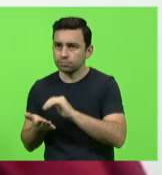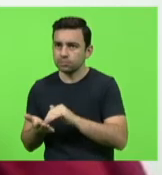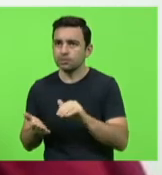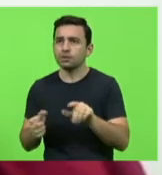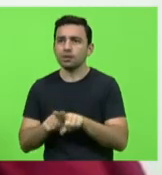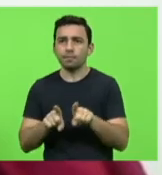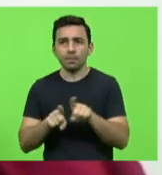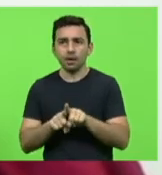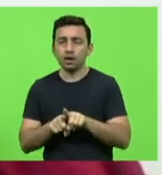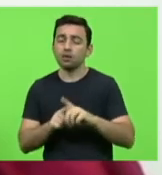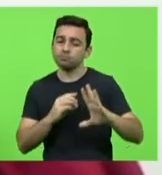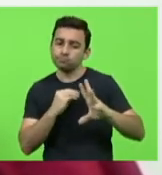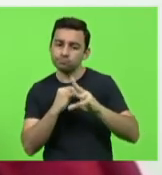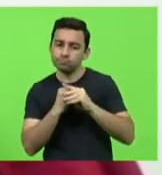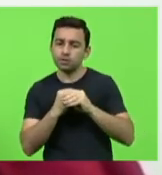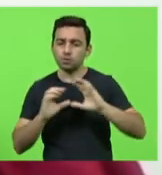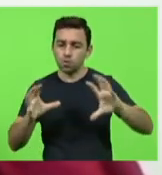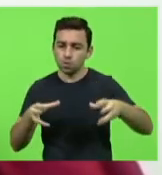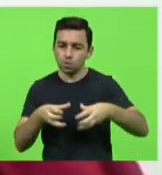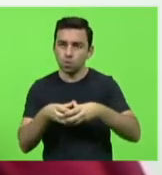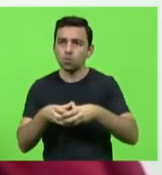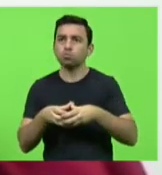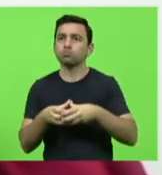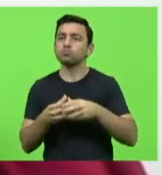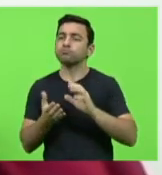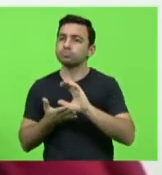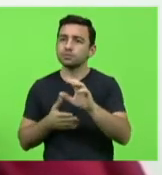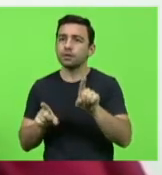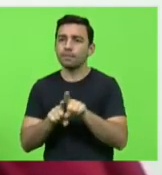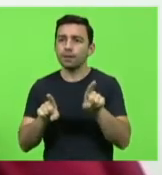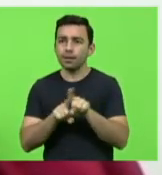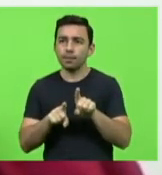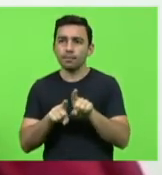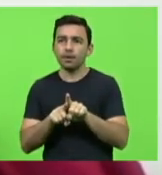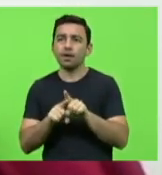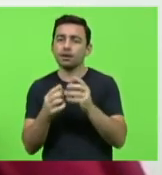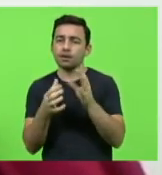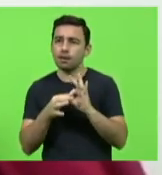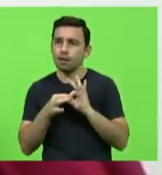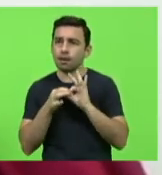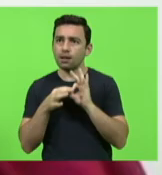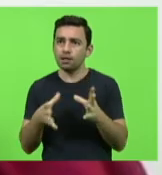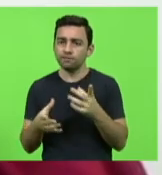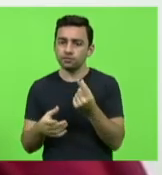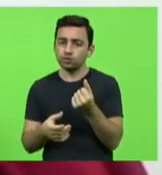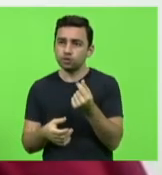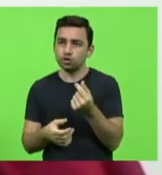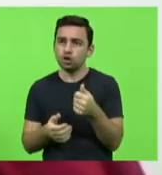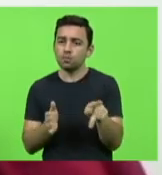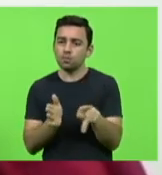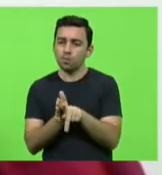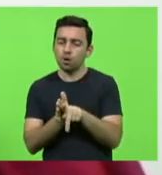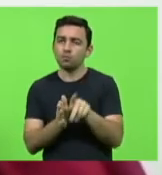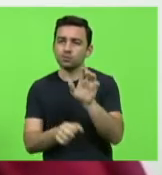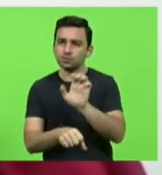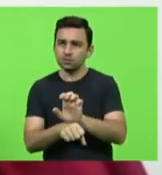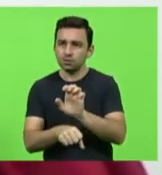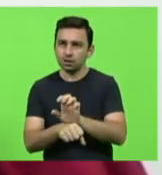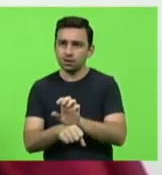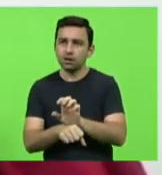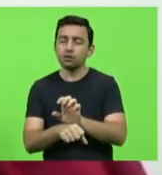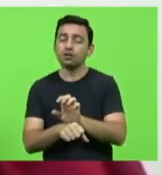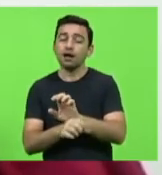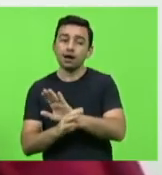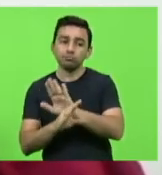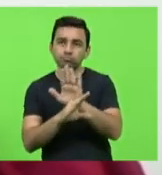de emendas coletivas ou até na autorização do uso de recursos estaduais para estradas federais